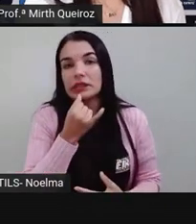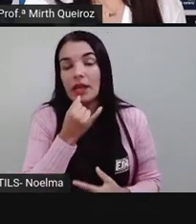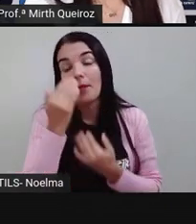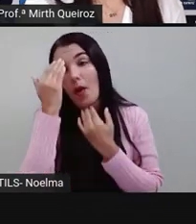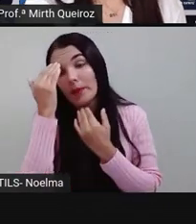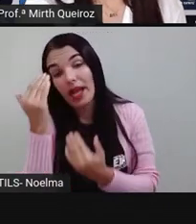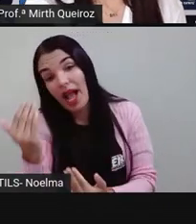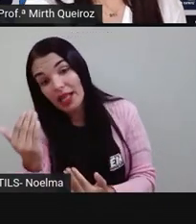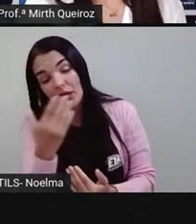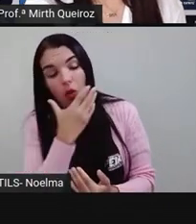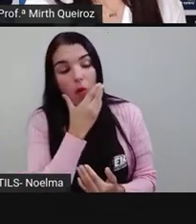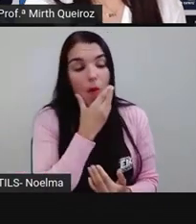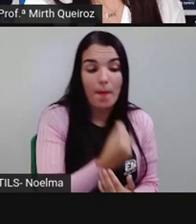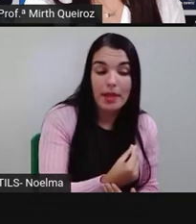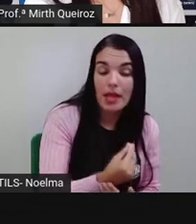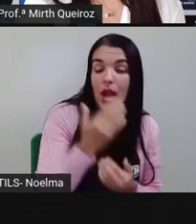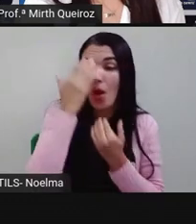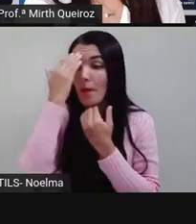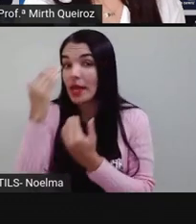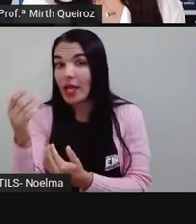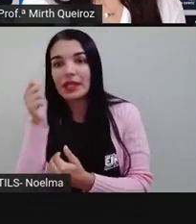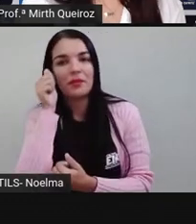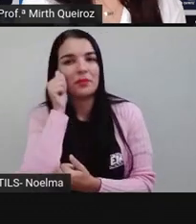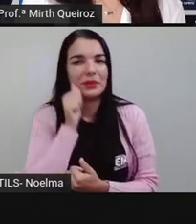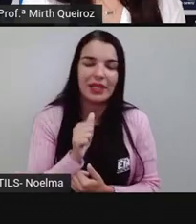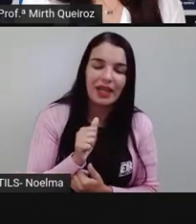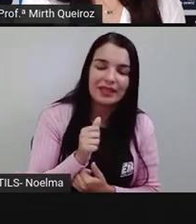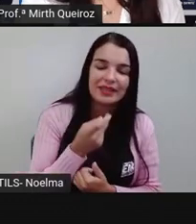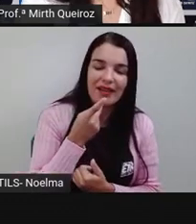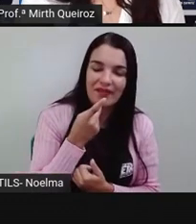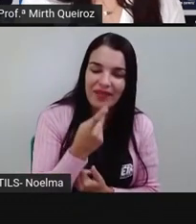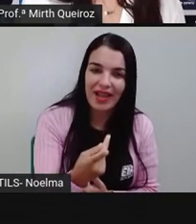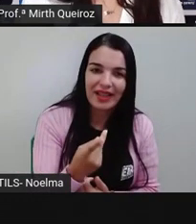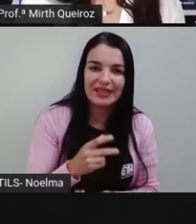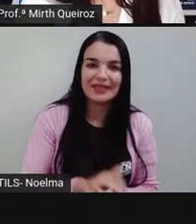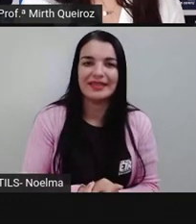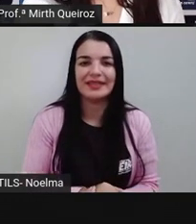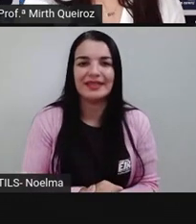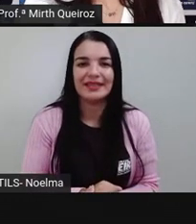Obrigado para masculino, obrigada para feminino.